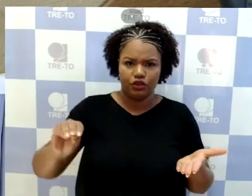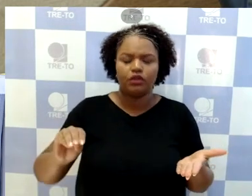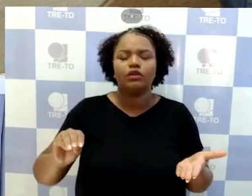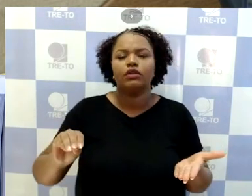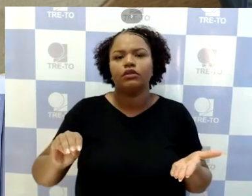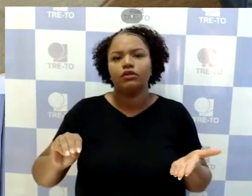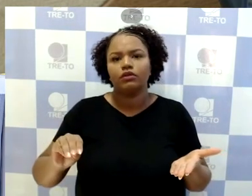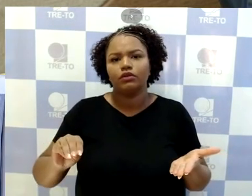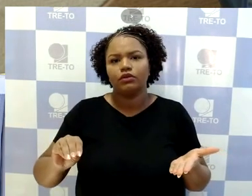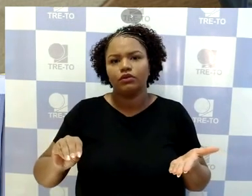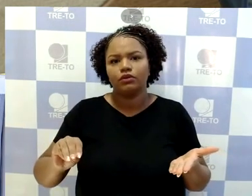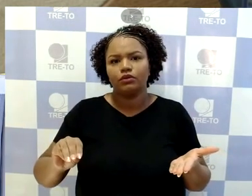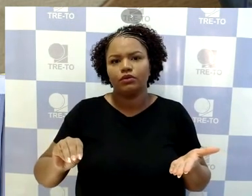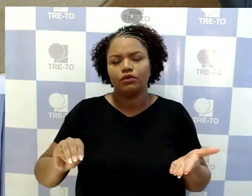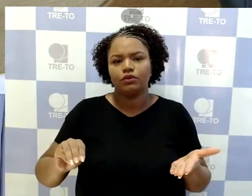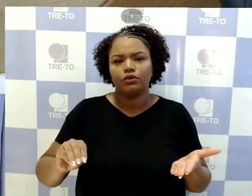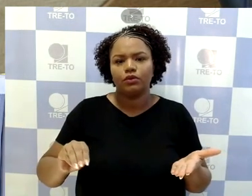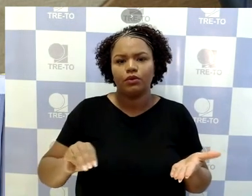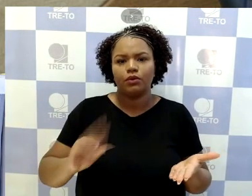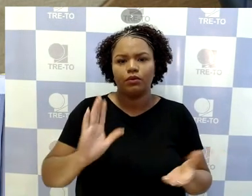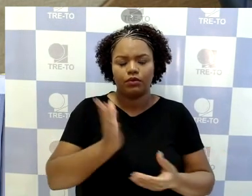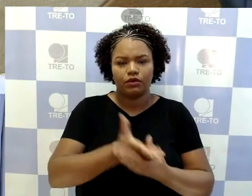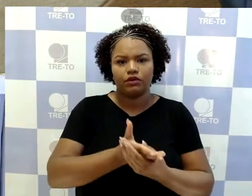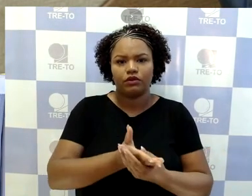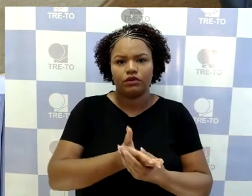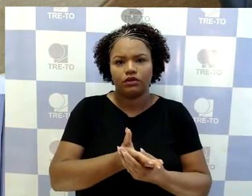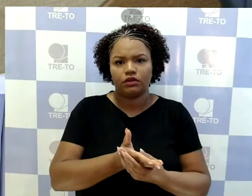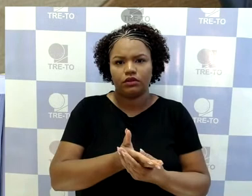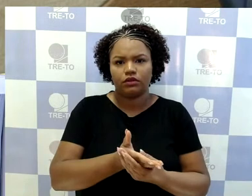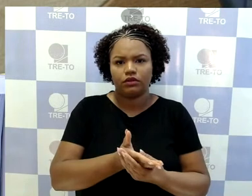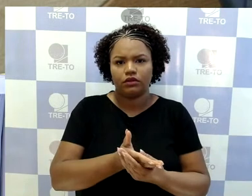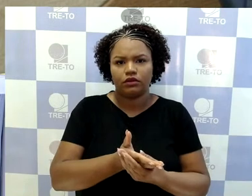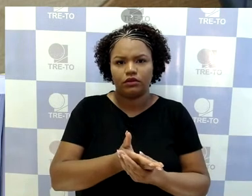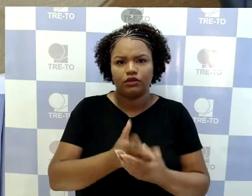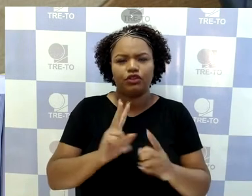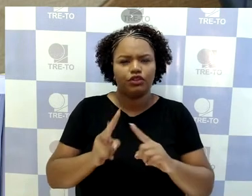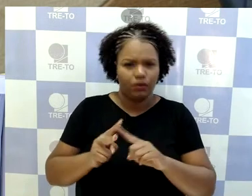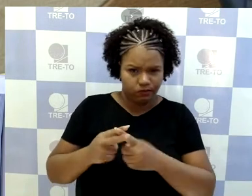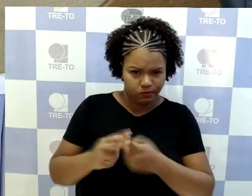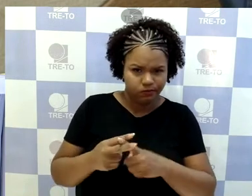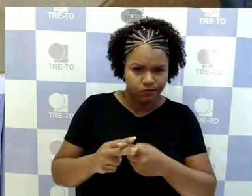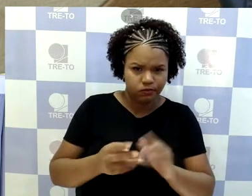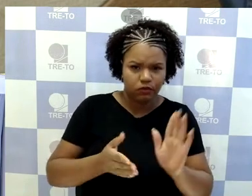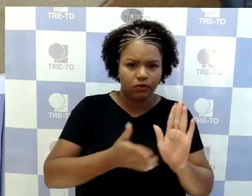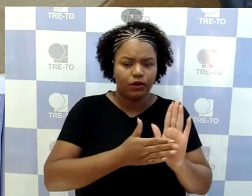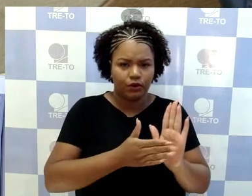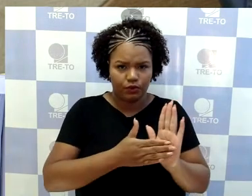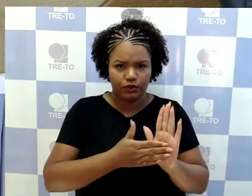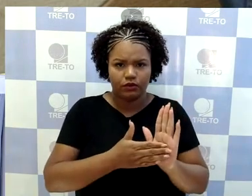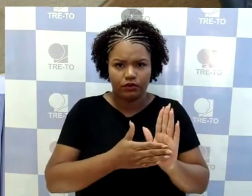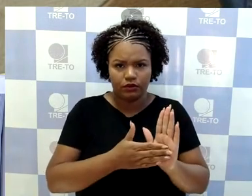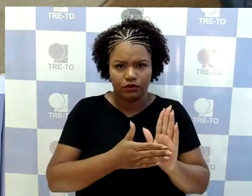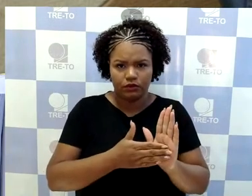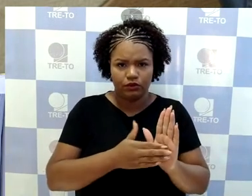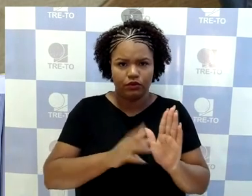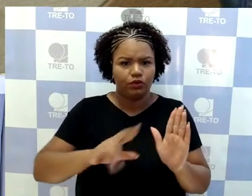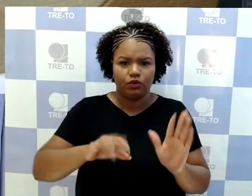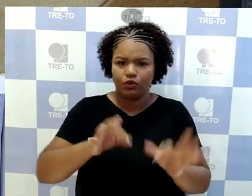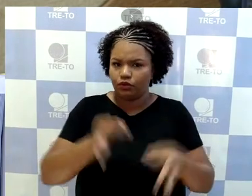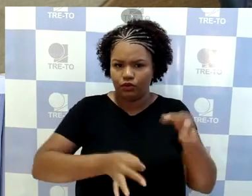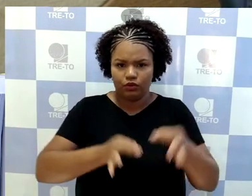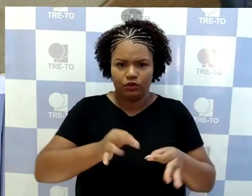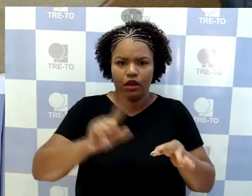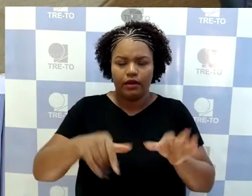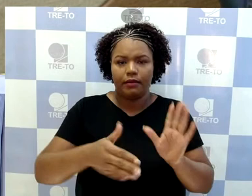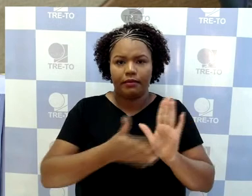retirando de pauta, excelência. Retirando de pauta, então, seja corrigido de pauta. Não é de julgamento, é de pauta.